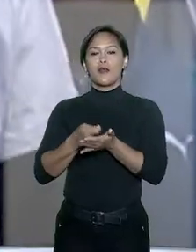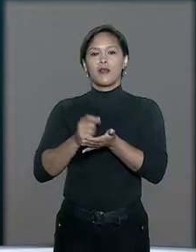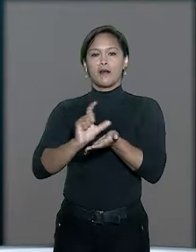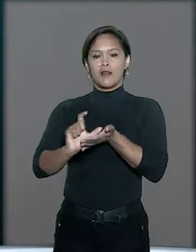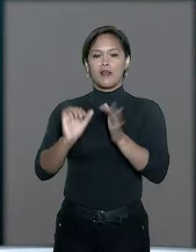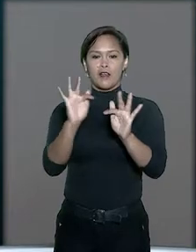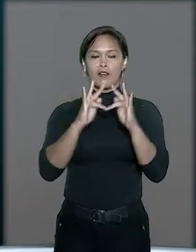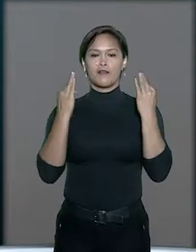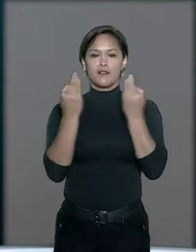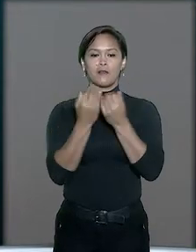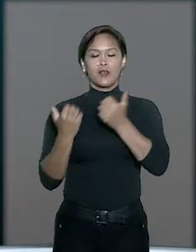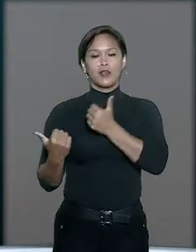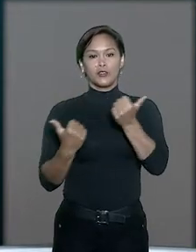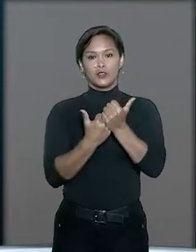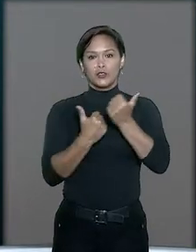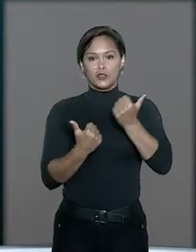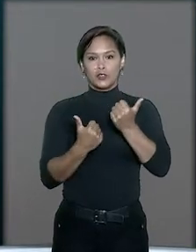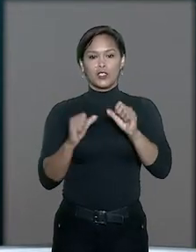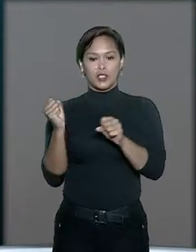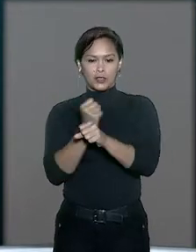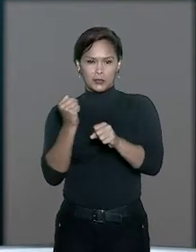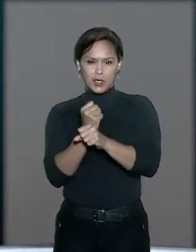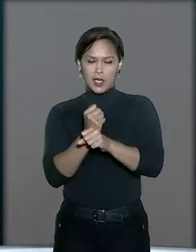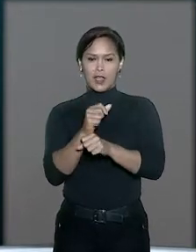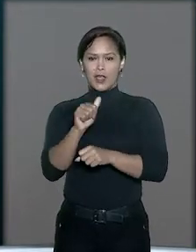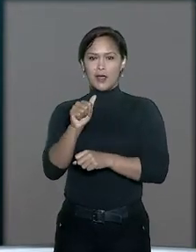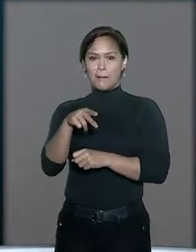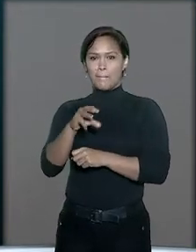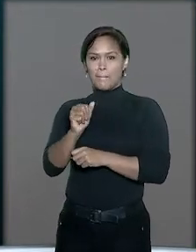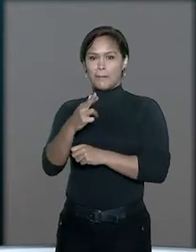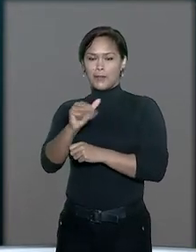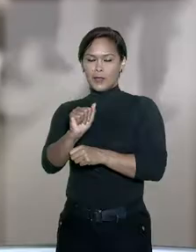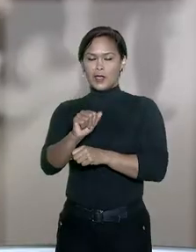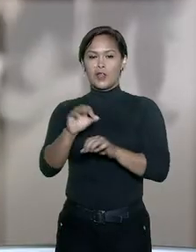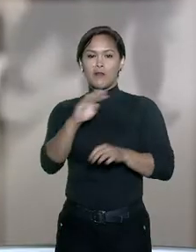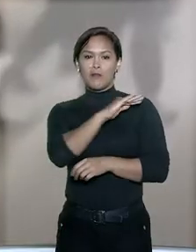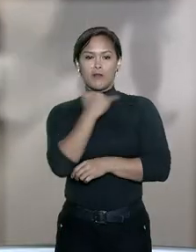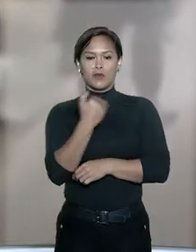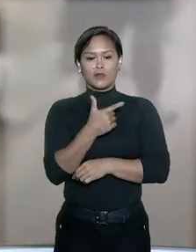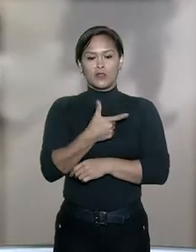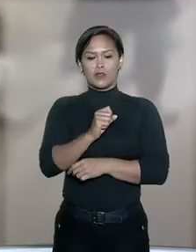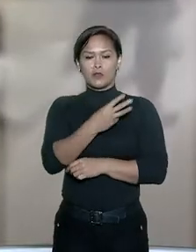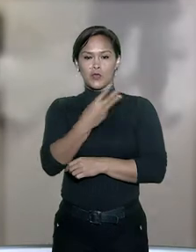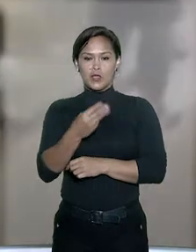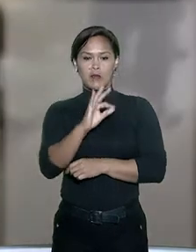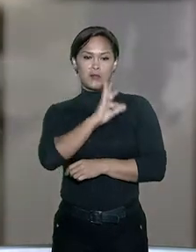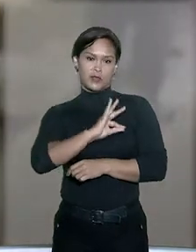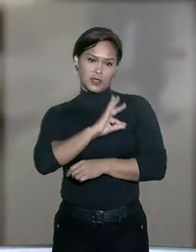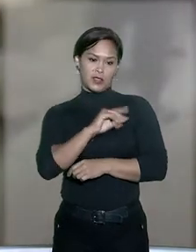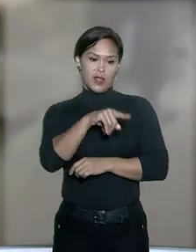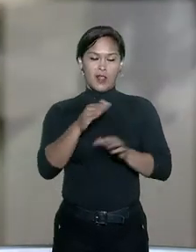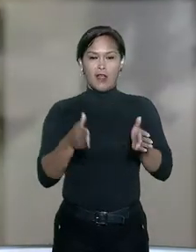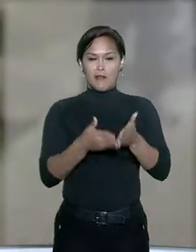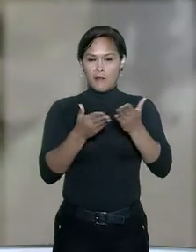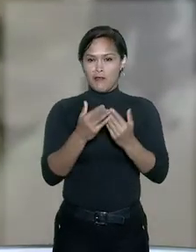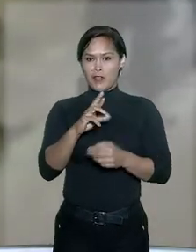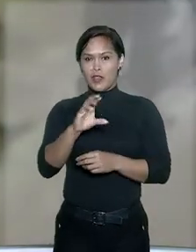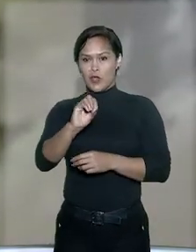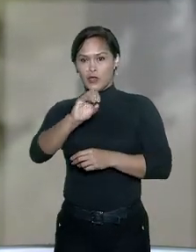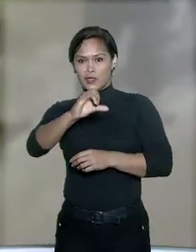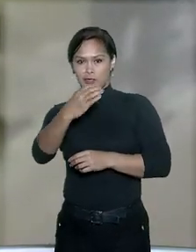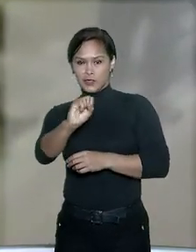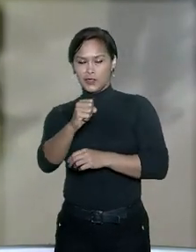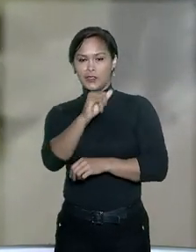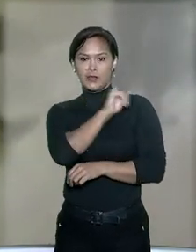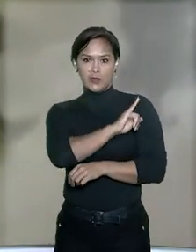familiares do ajudante de pedreiro Amarildo Souza, morto em 2013 por policiais militares na favela da Rocinha, no município do Rio de